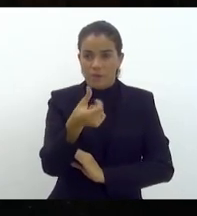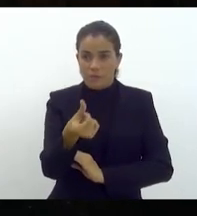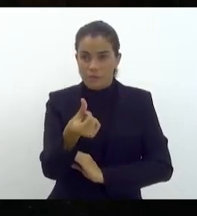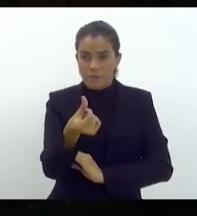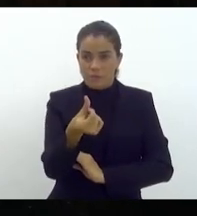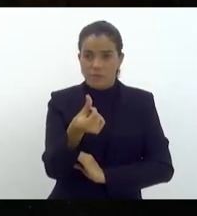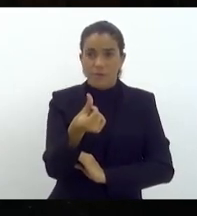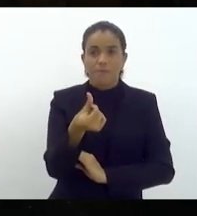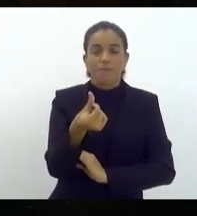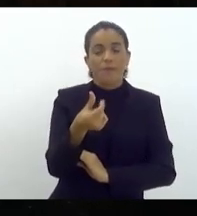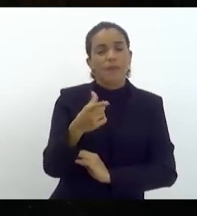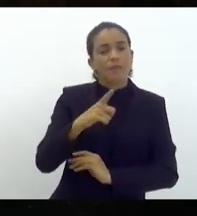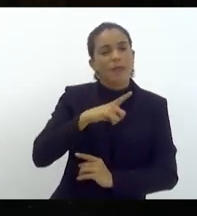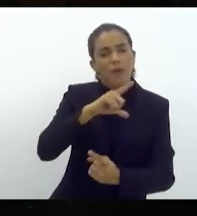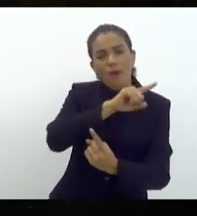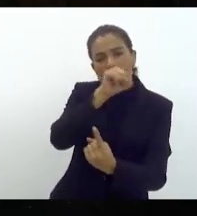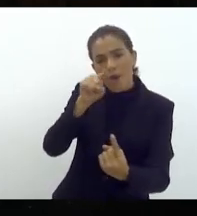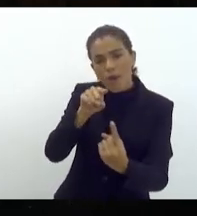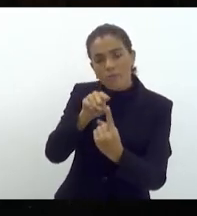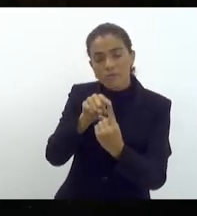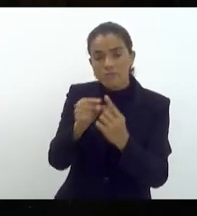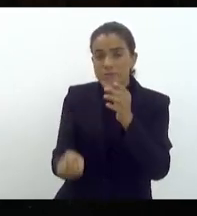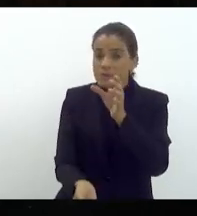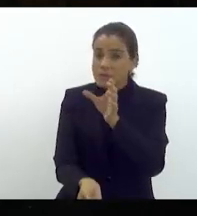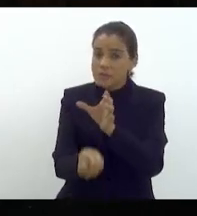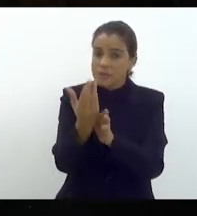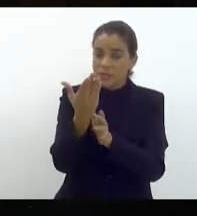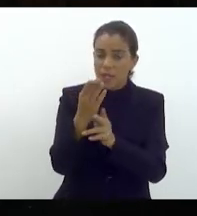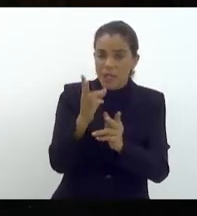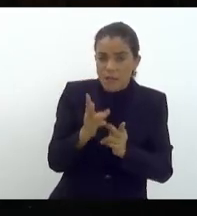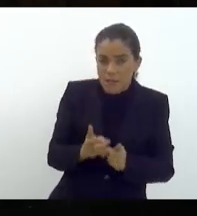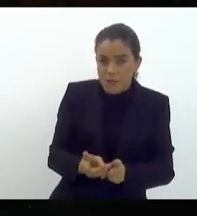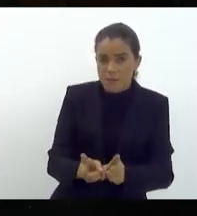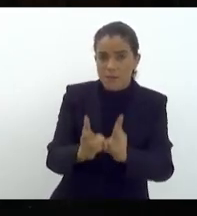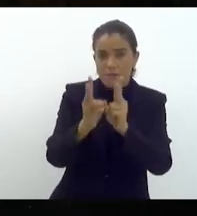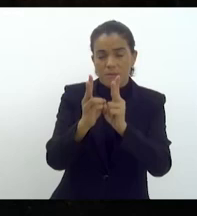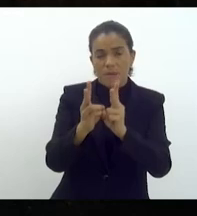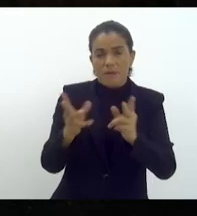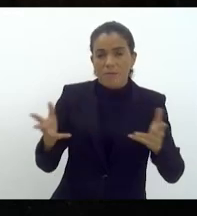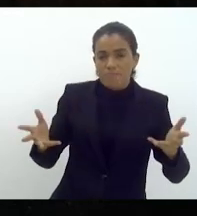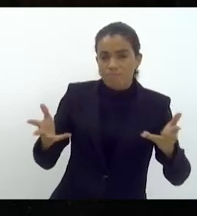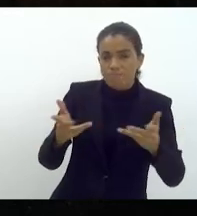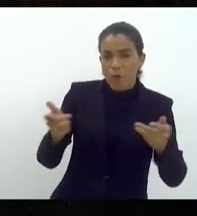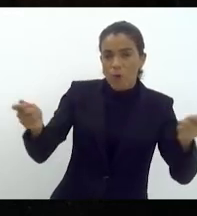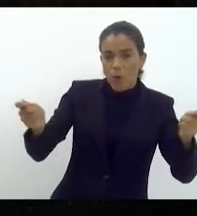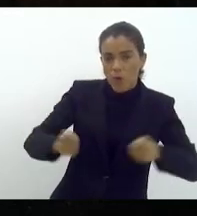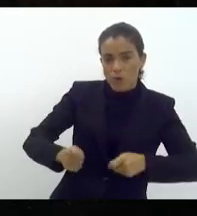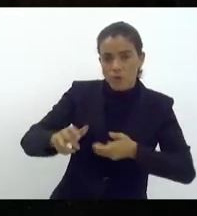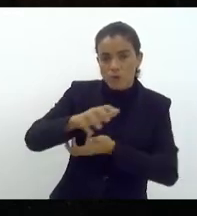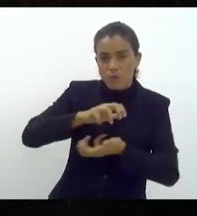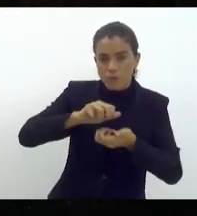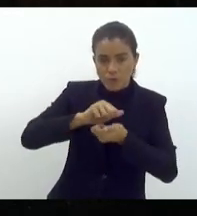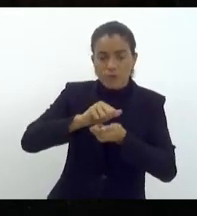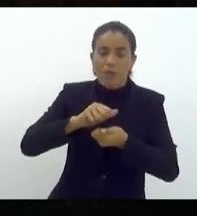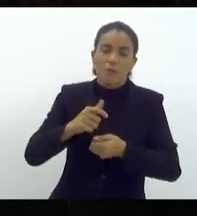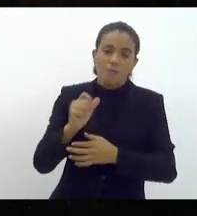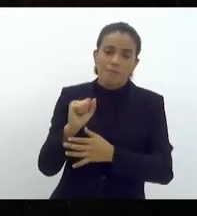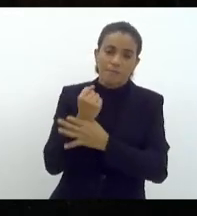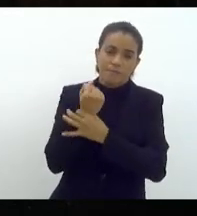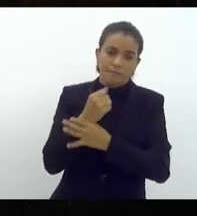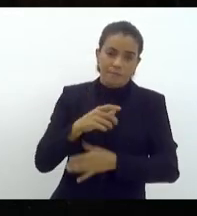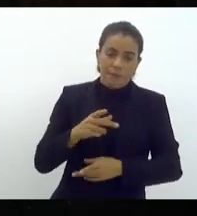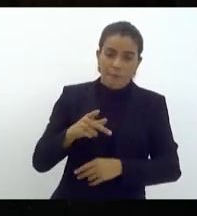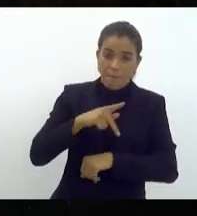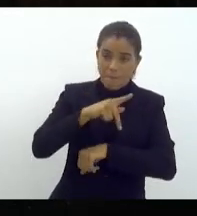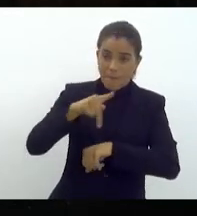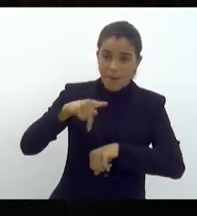que possui como objetivo central criar e manter condições sustentáveis para garantir o status de